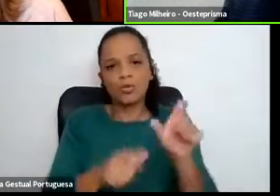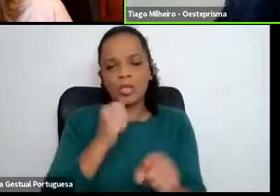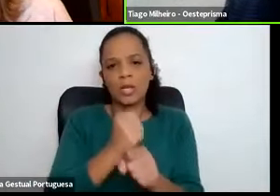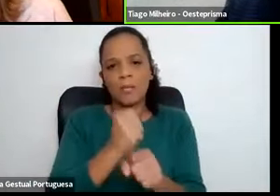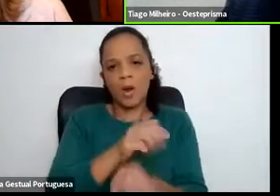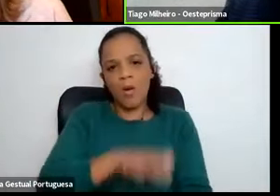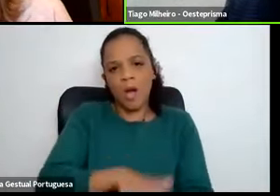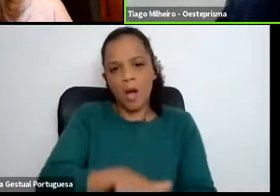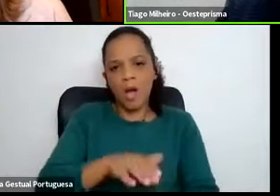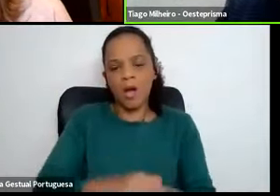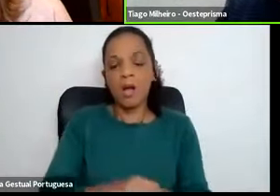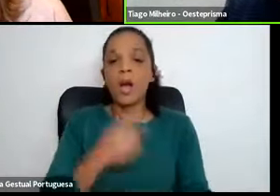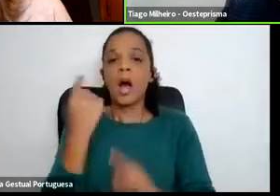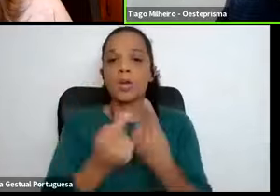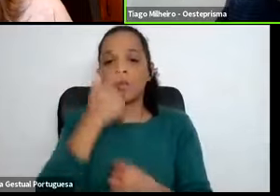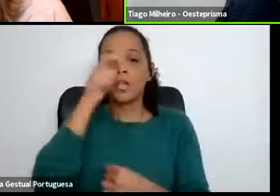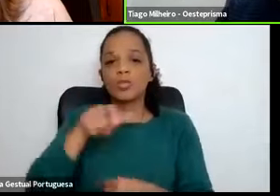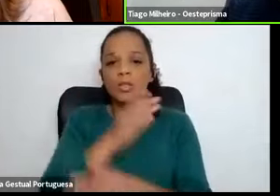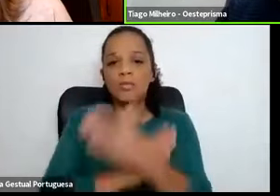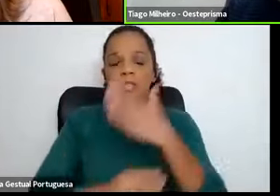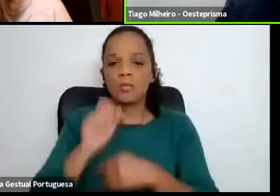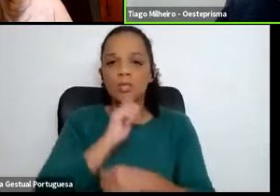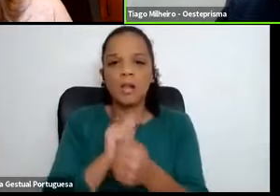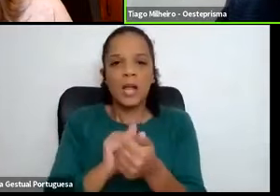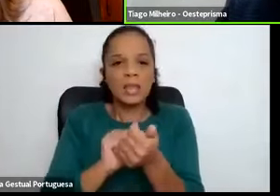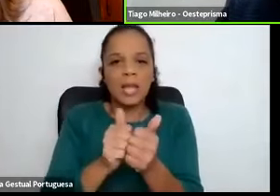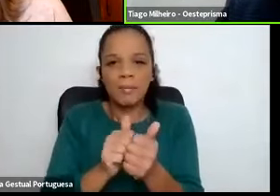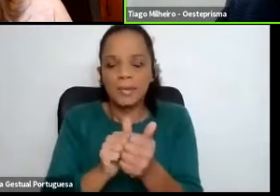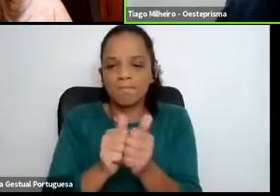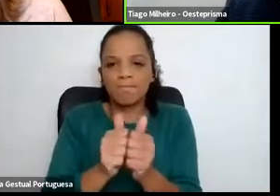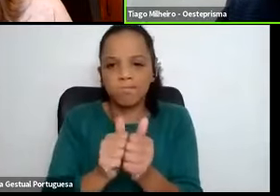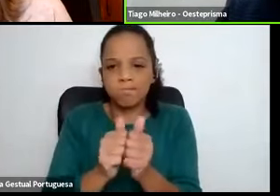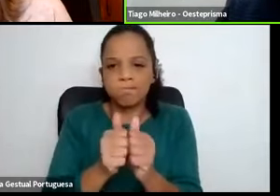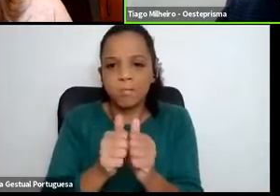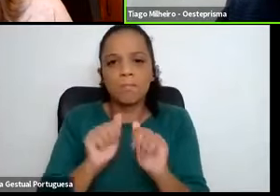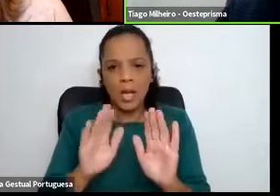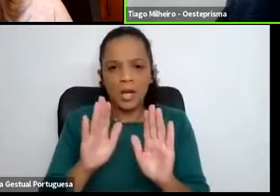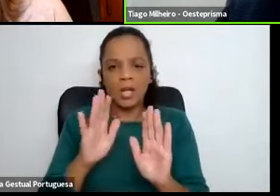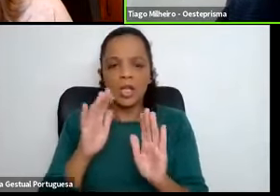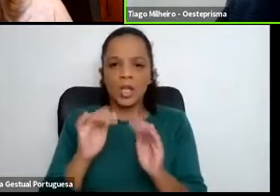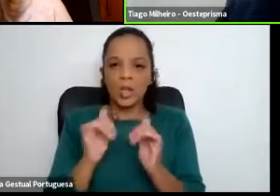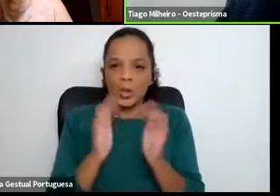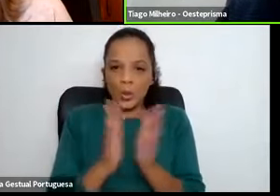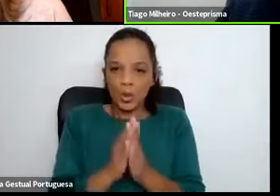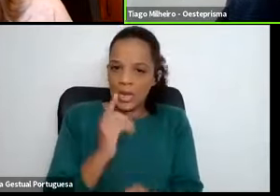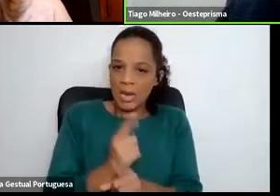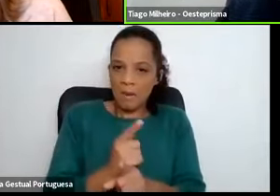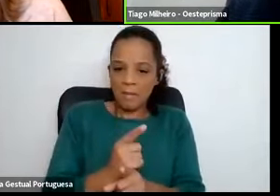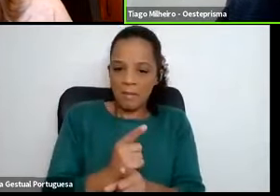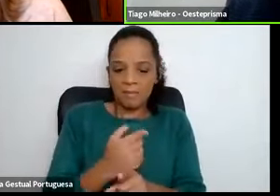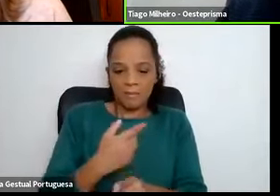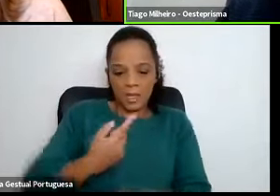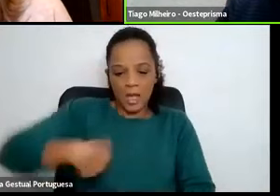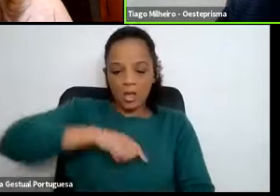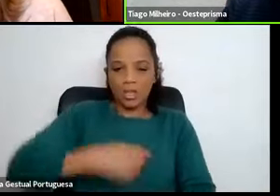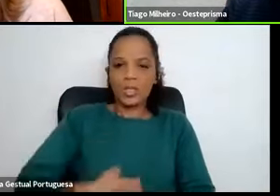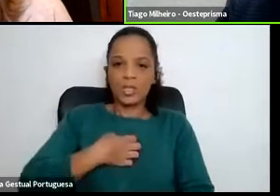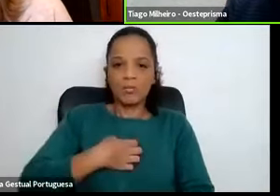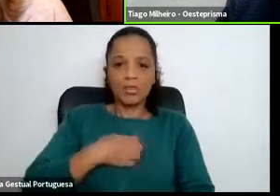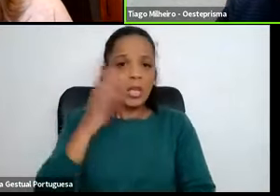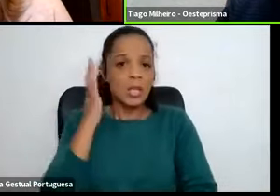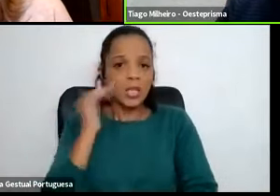Há pessoas com deficiência que podem não se adaptar tão bem à função, mas todas, nós sentimos que todas dão o seu melhor e que